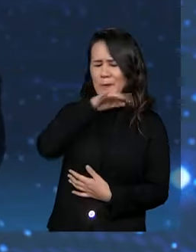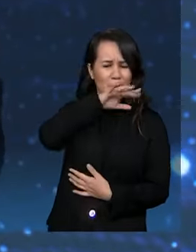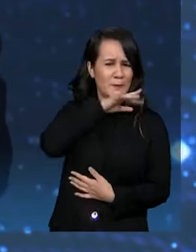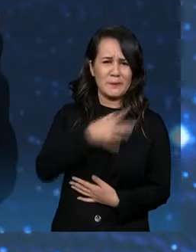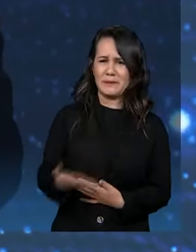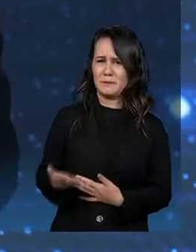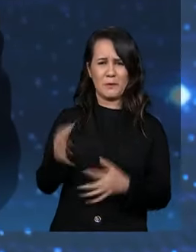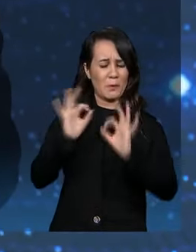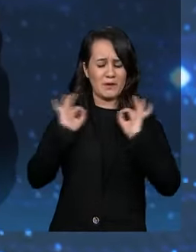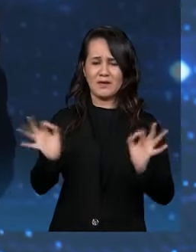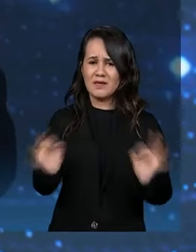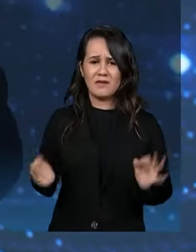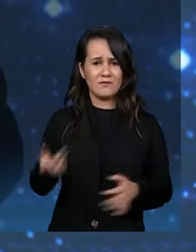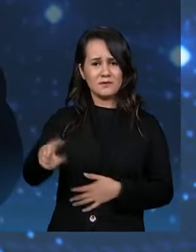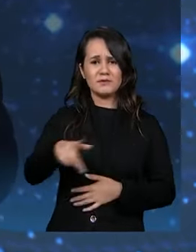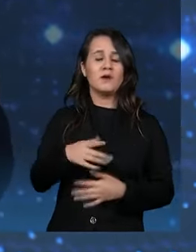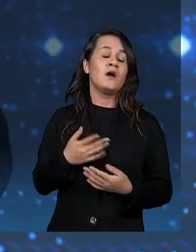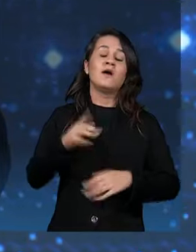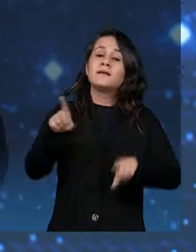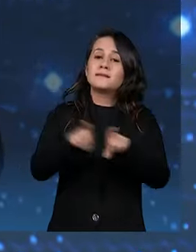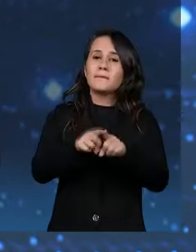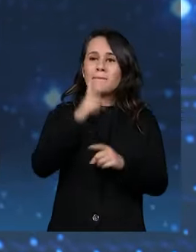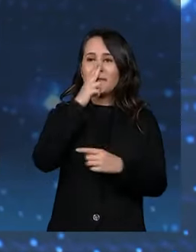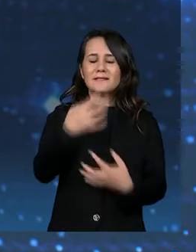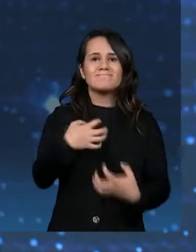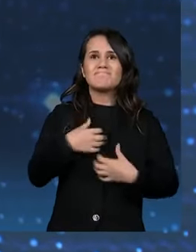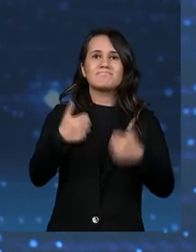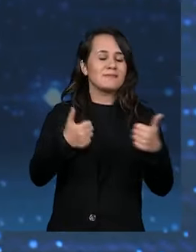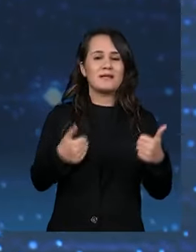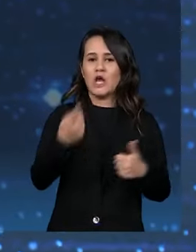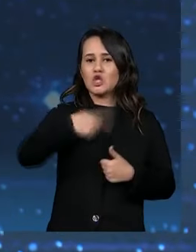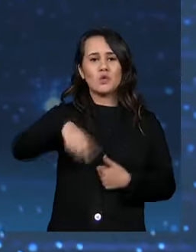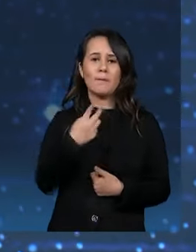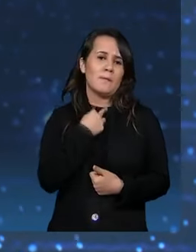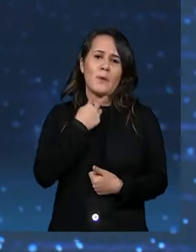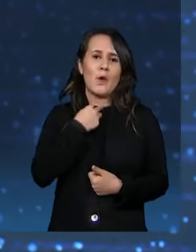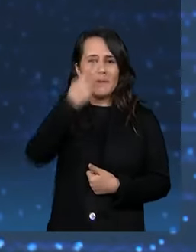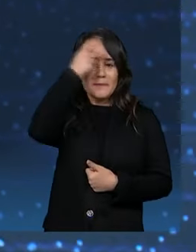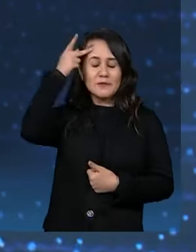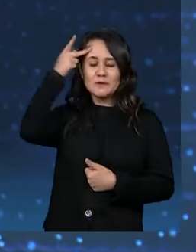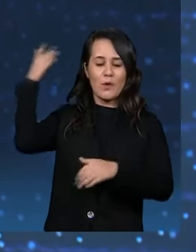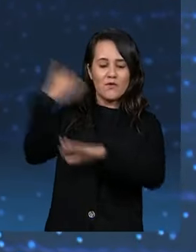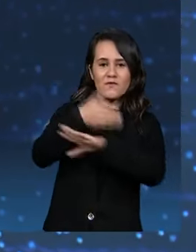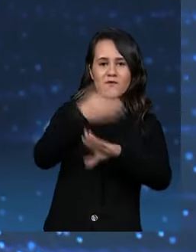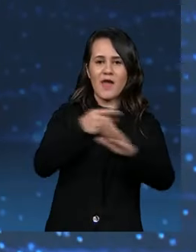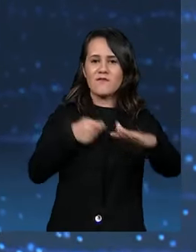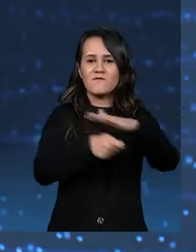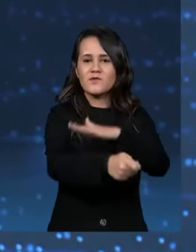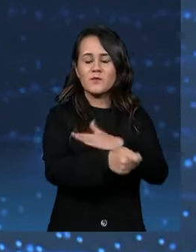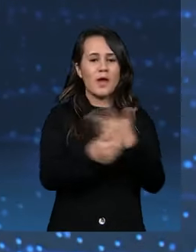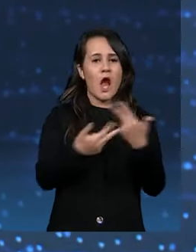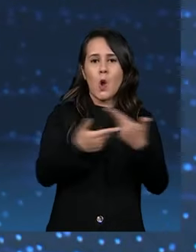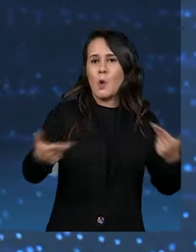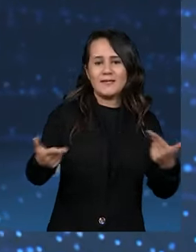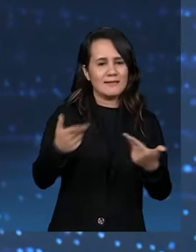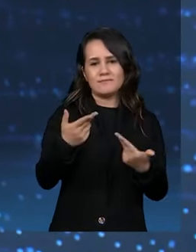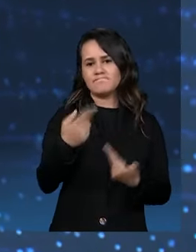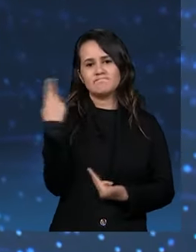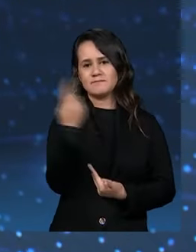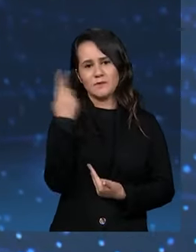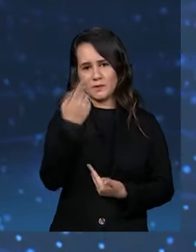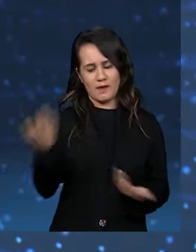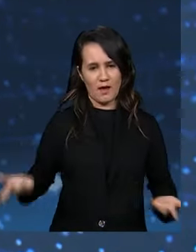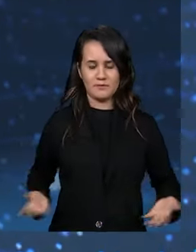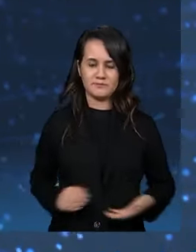destruiu essa cidade. E sem segurança a gente não pode atrair turismo, nem investimento, nem coisa absolutamente